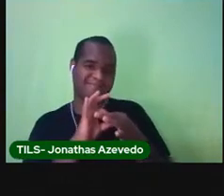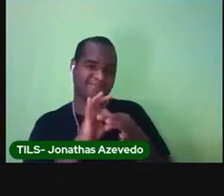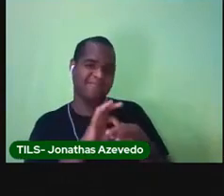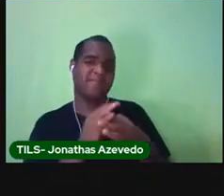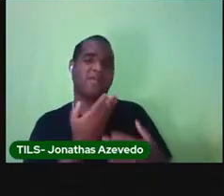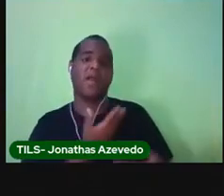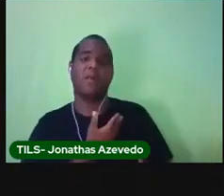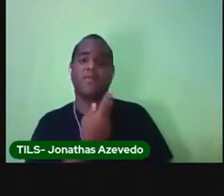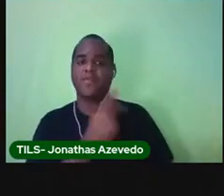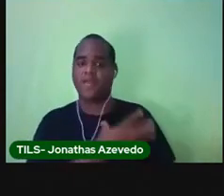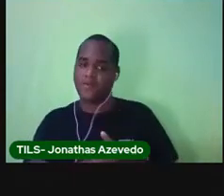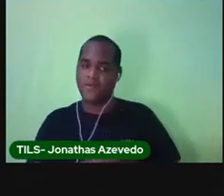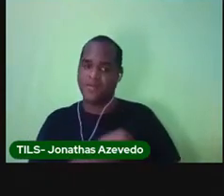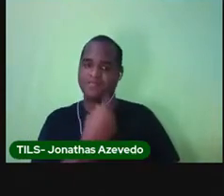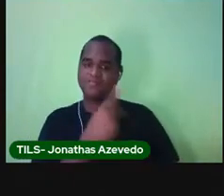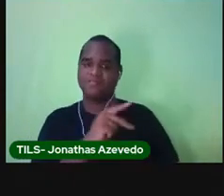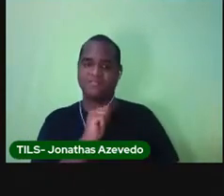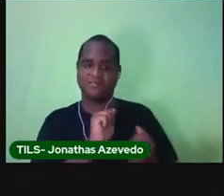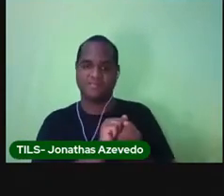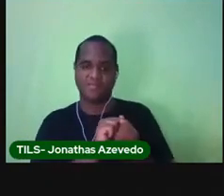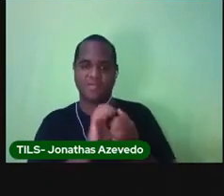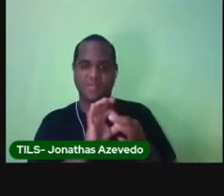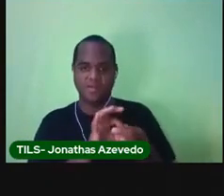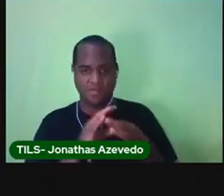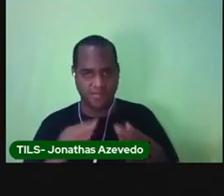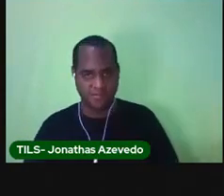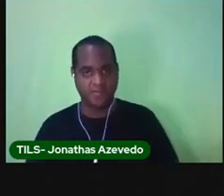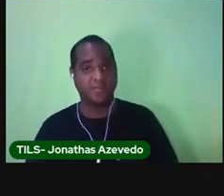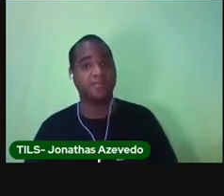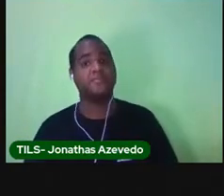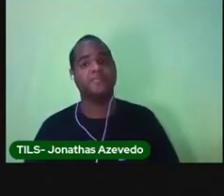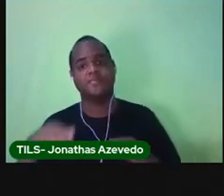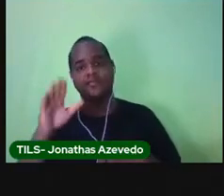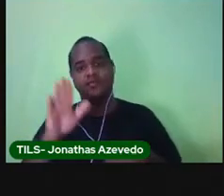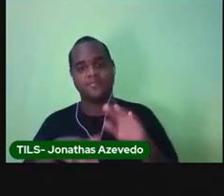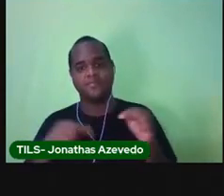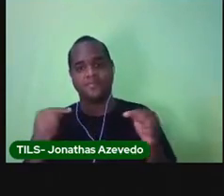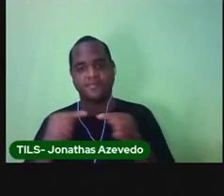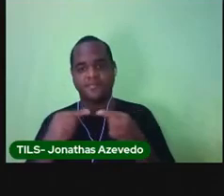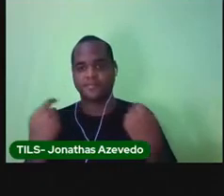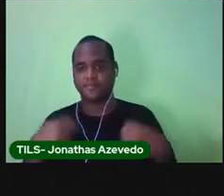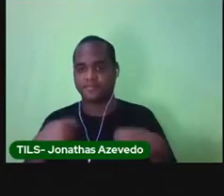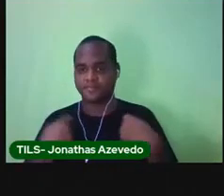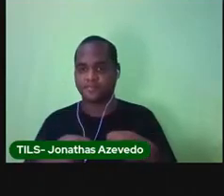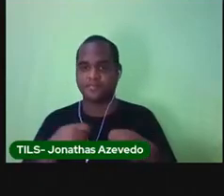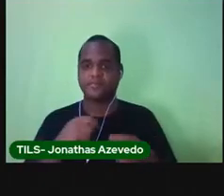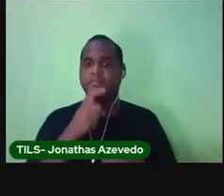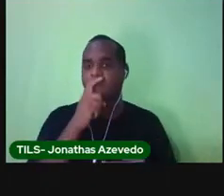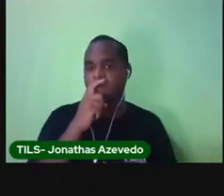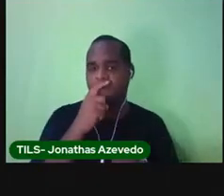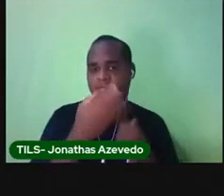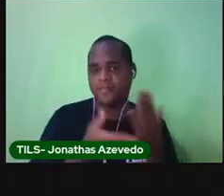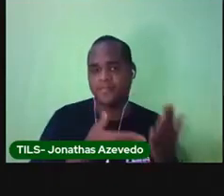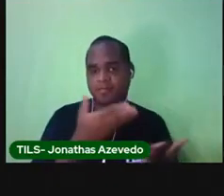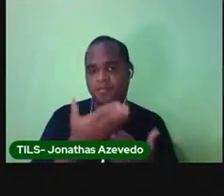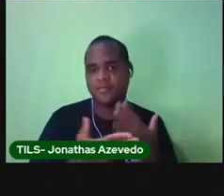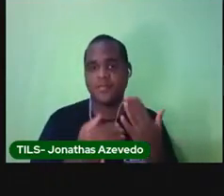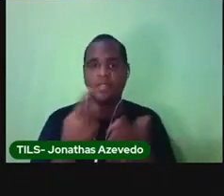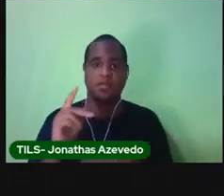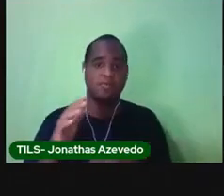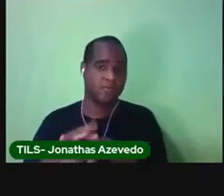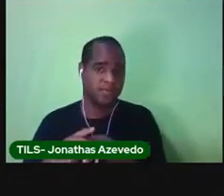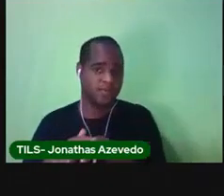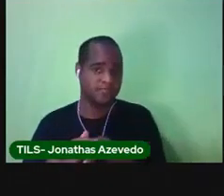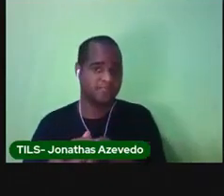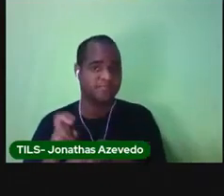o amigo dos filhos dela. Às vezes, é a gente que tem que cuidar dos pais. Quando eles ficam